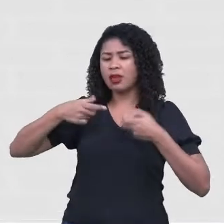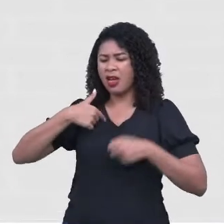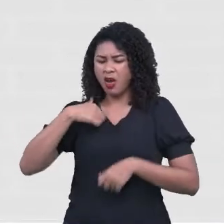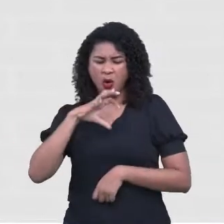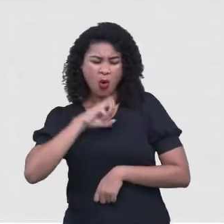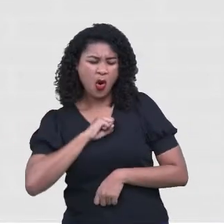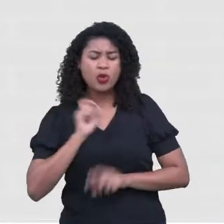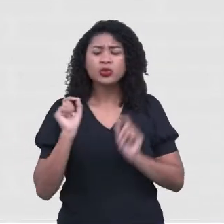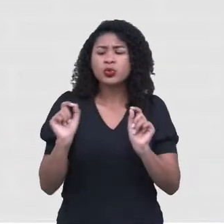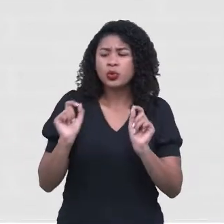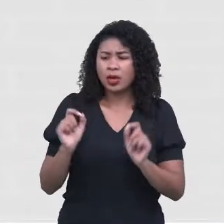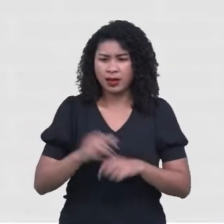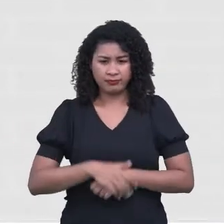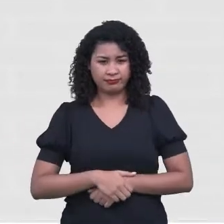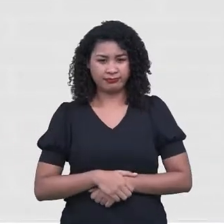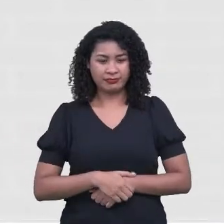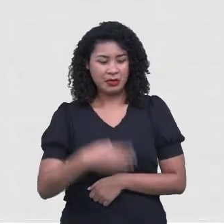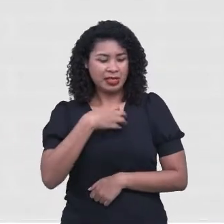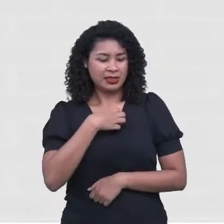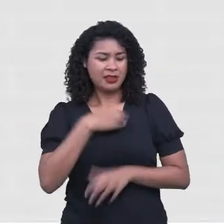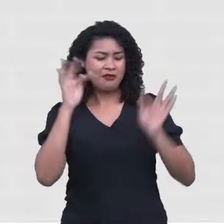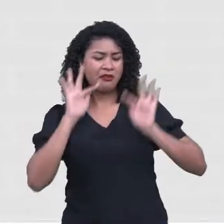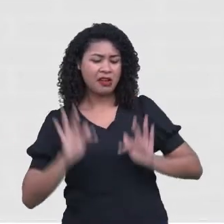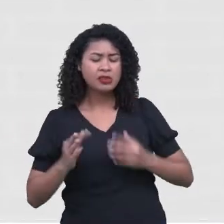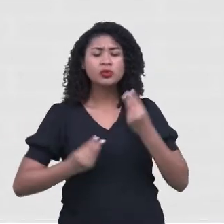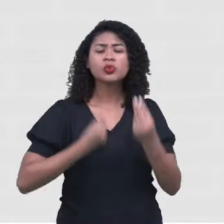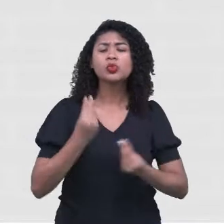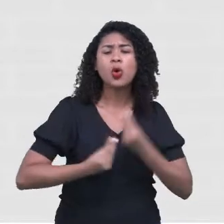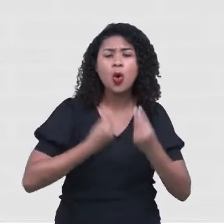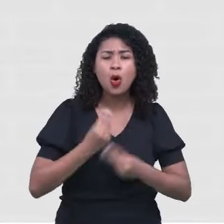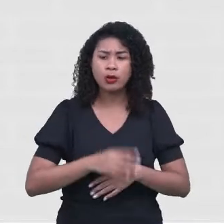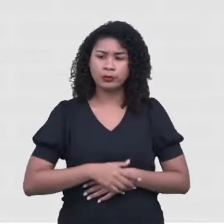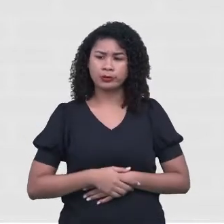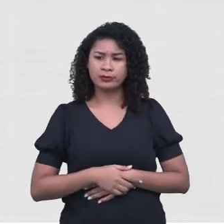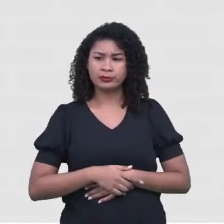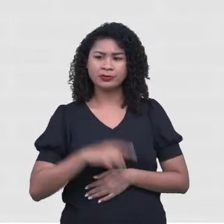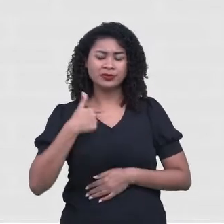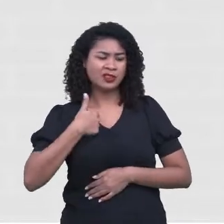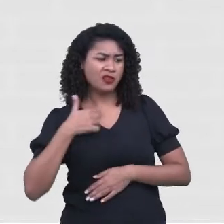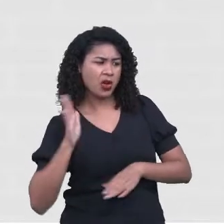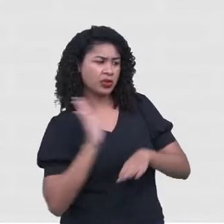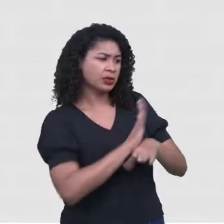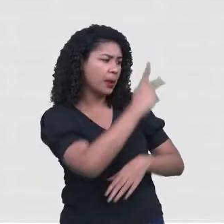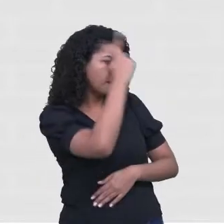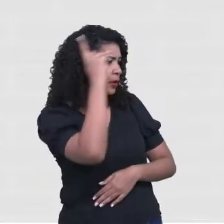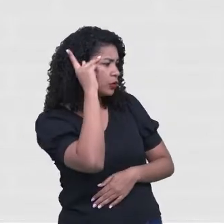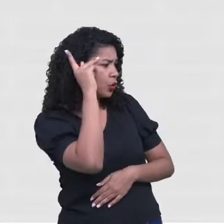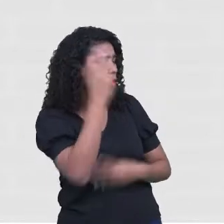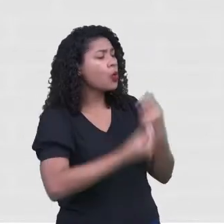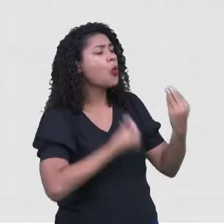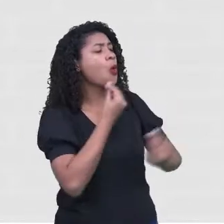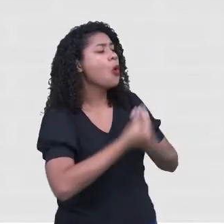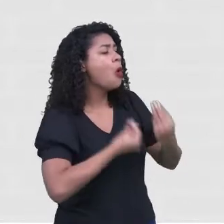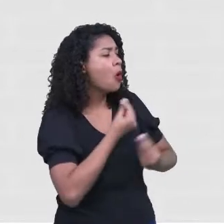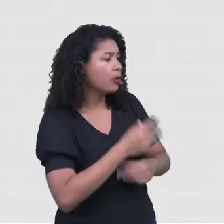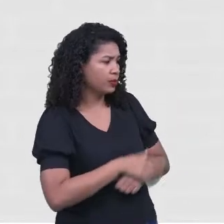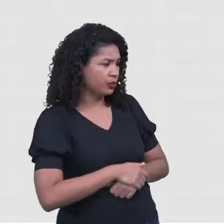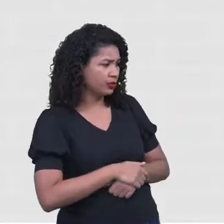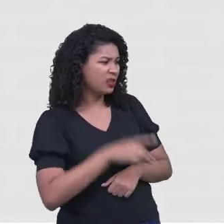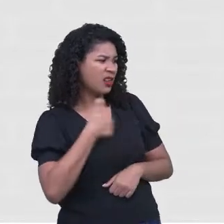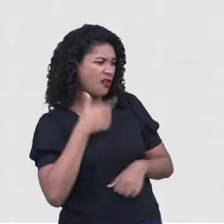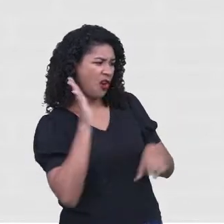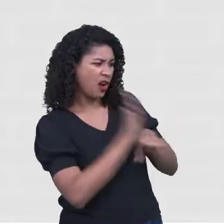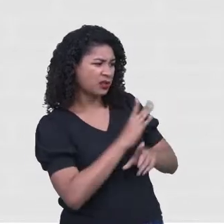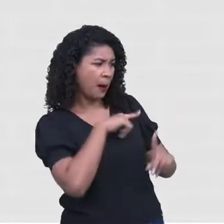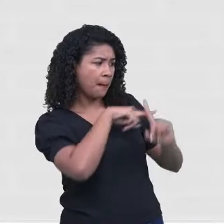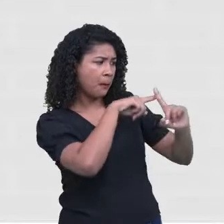sinto feliz. Como é que eu vou afetar os outros também? De forma positiva? De forma negativa?